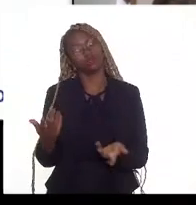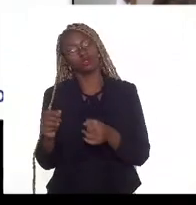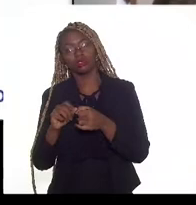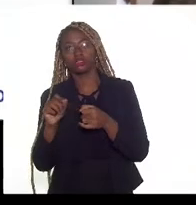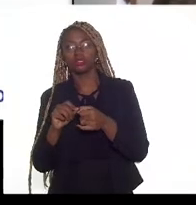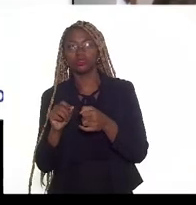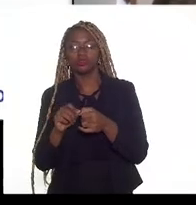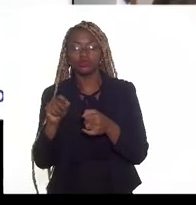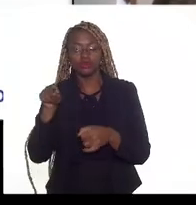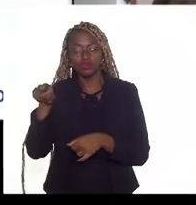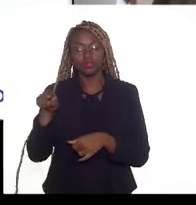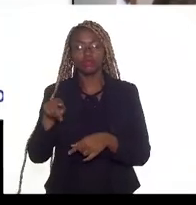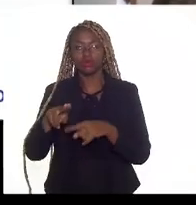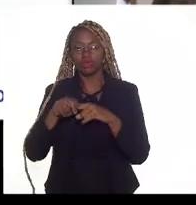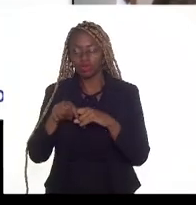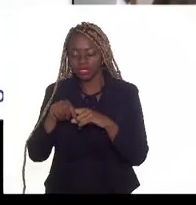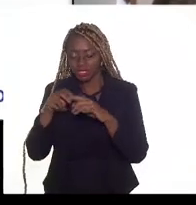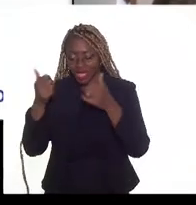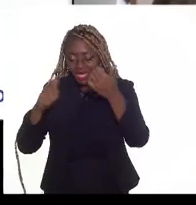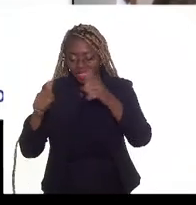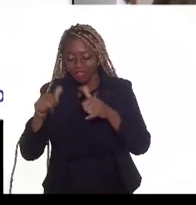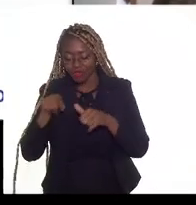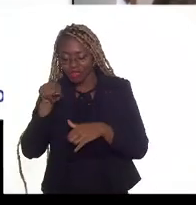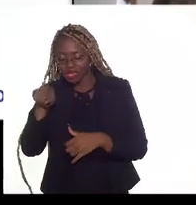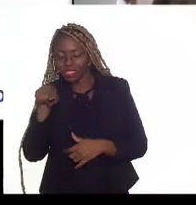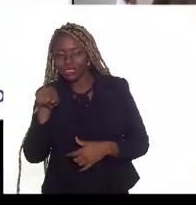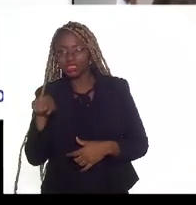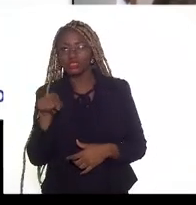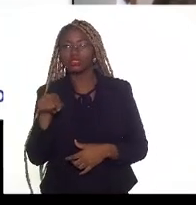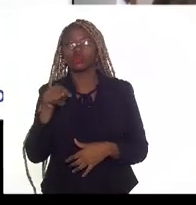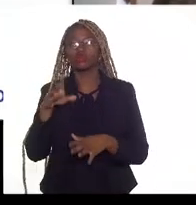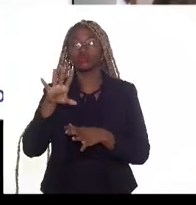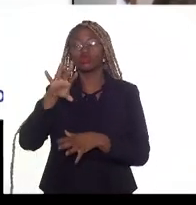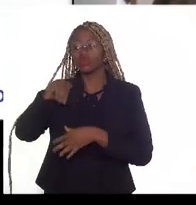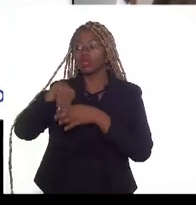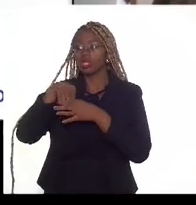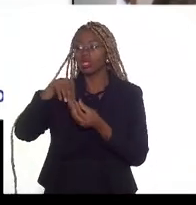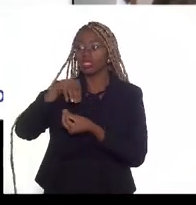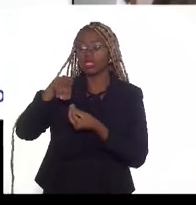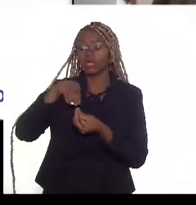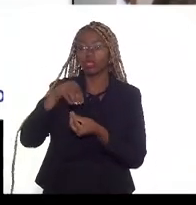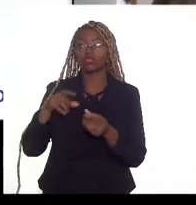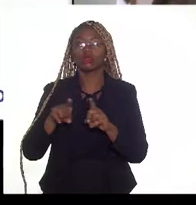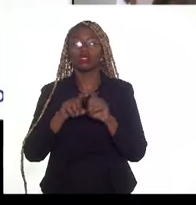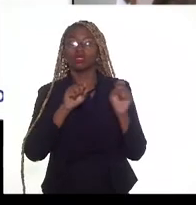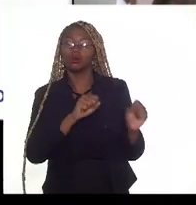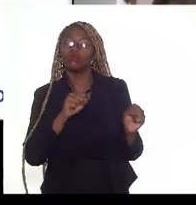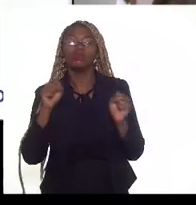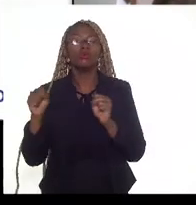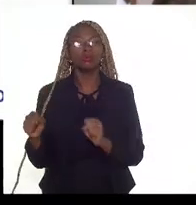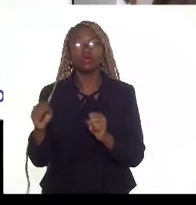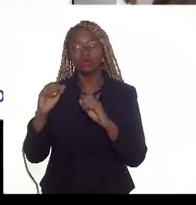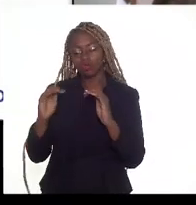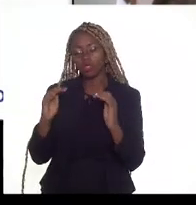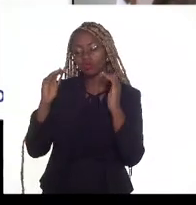da análise composicional, como cromatografia e também pelo seu poder calorífico superior,